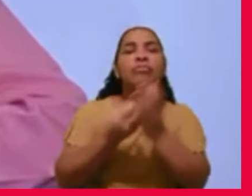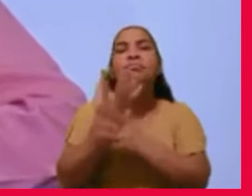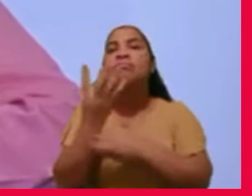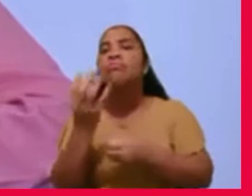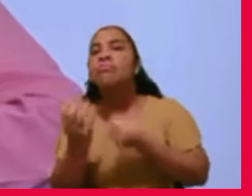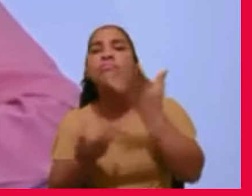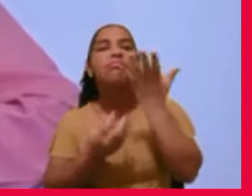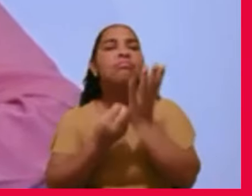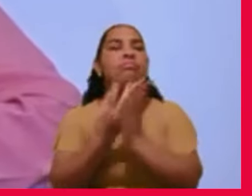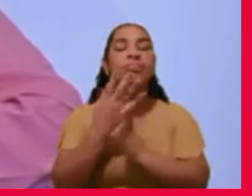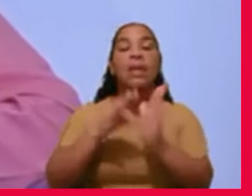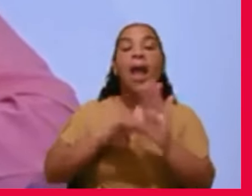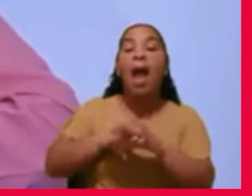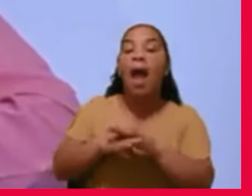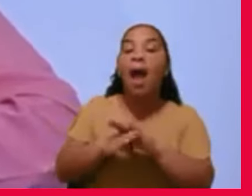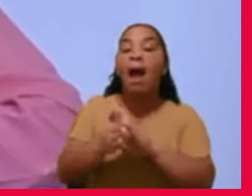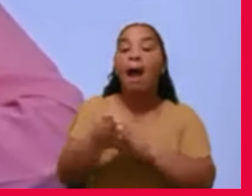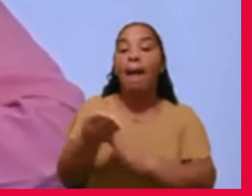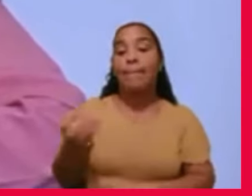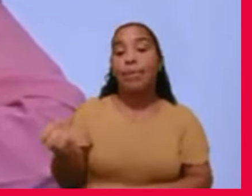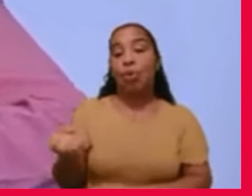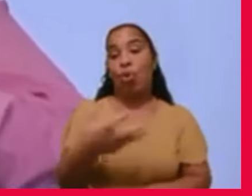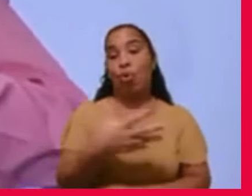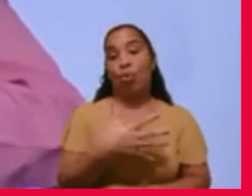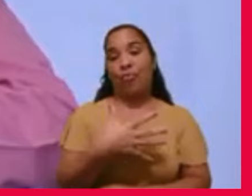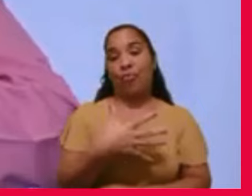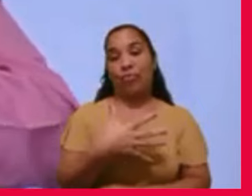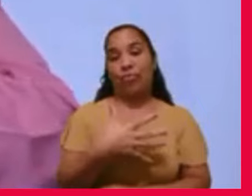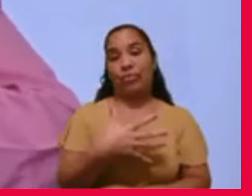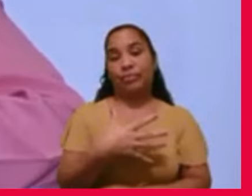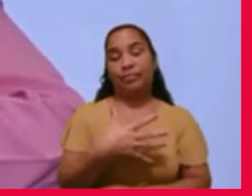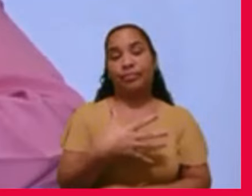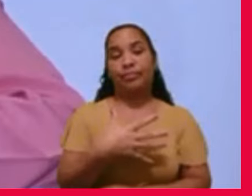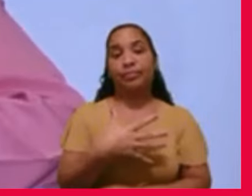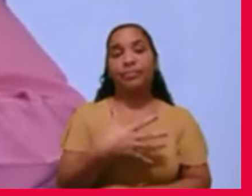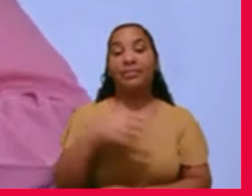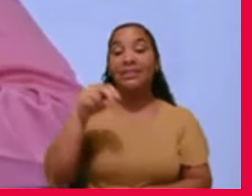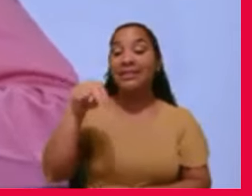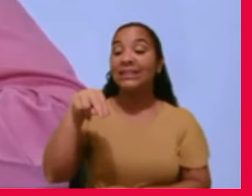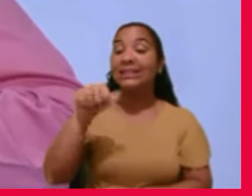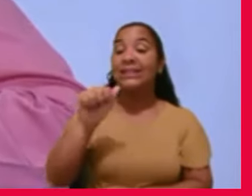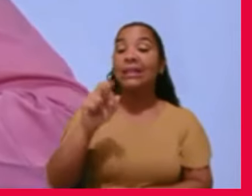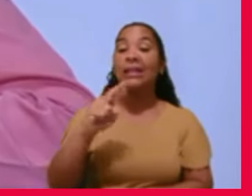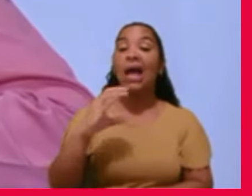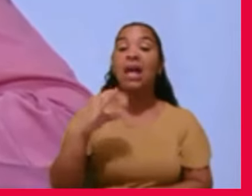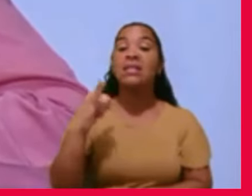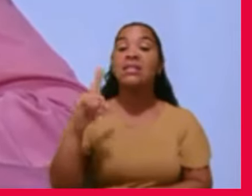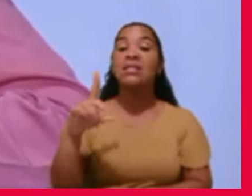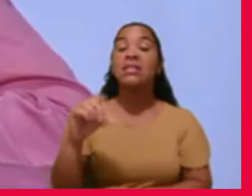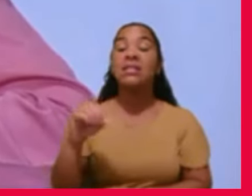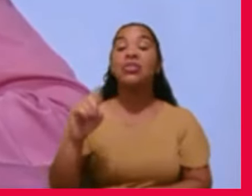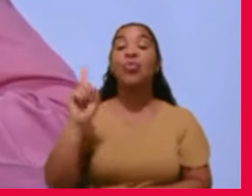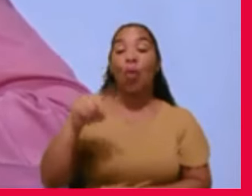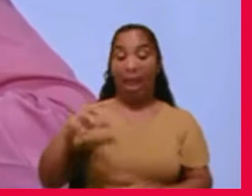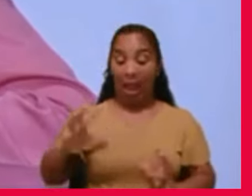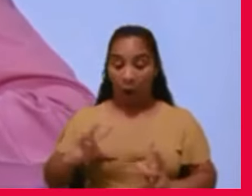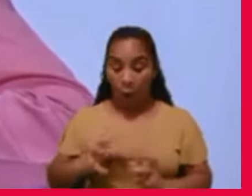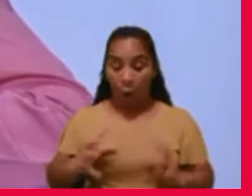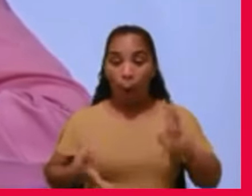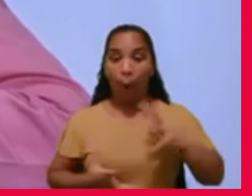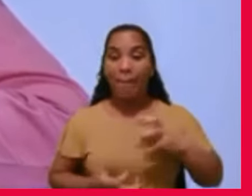é um complexo de inferioridade, que a gente transforma, como a gente tem certas falhas,